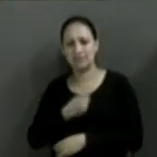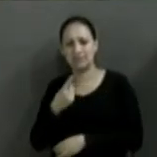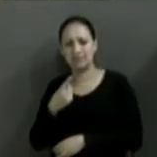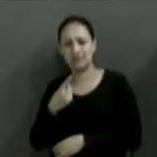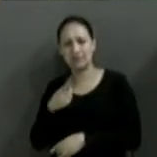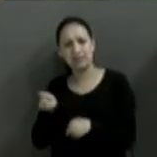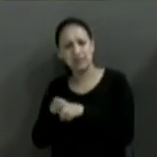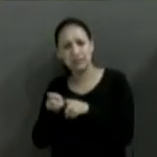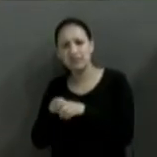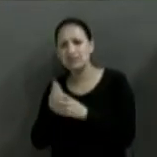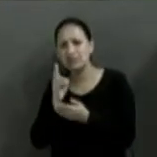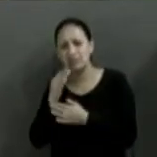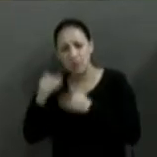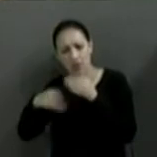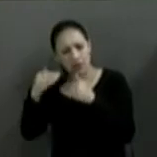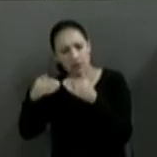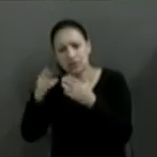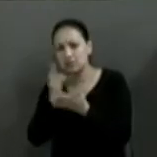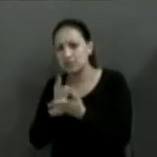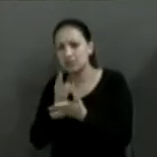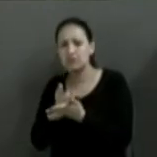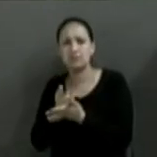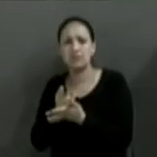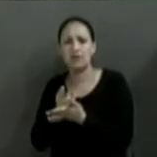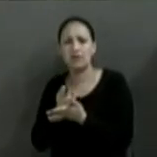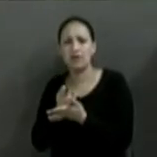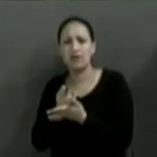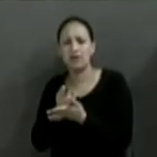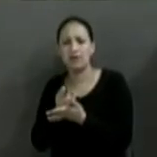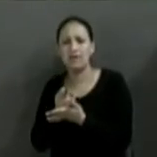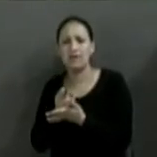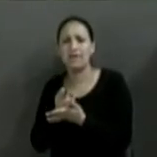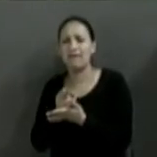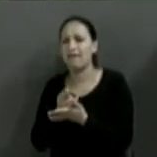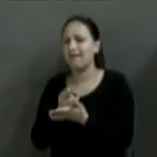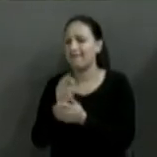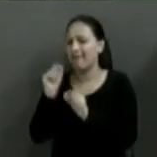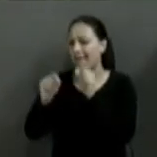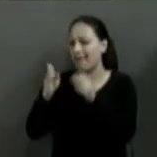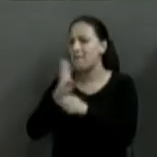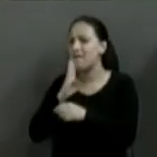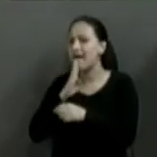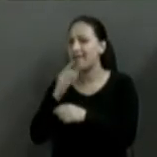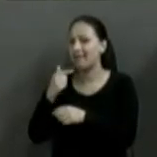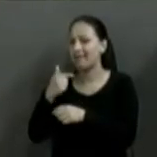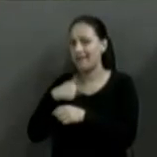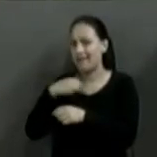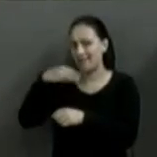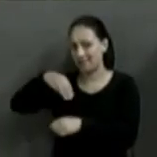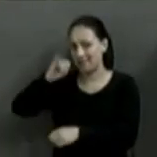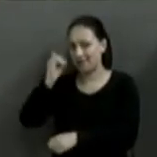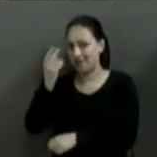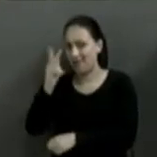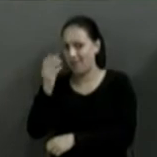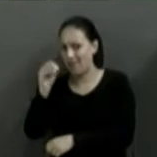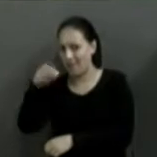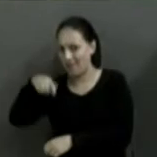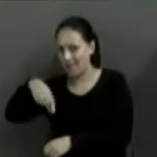processo o tempo todo. E a longa data, as pessoas que conhecem o Miconga, sabem da história dele.